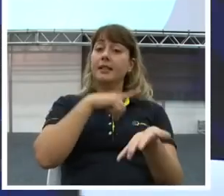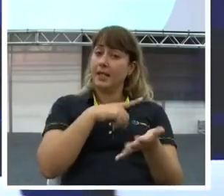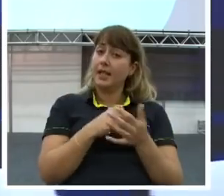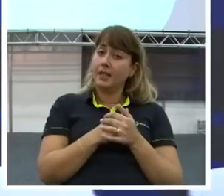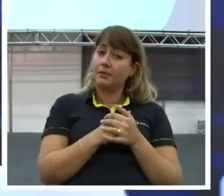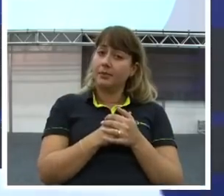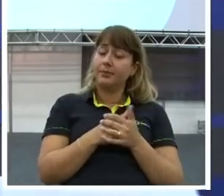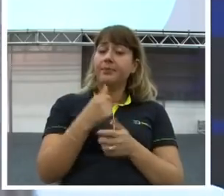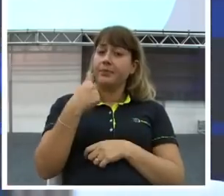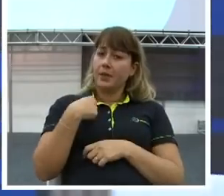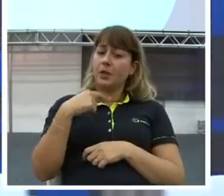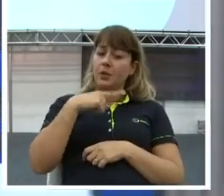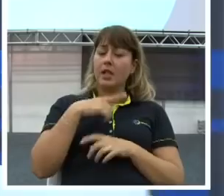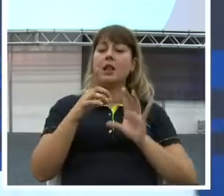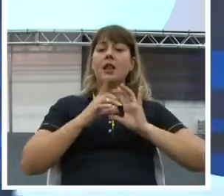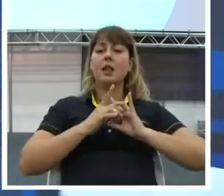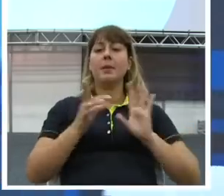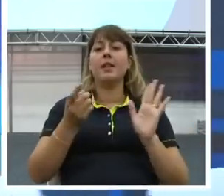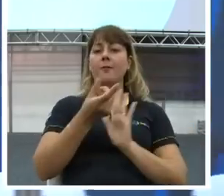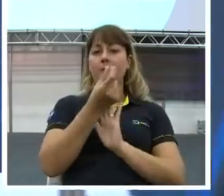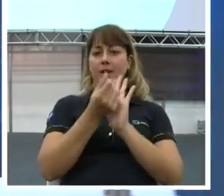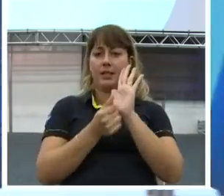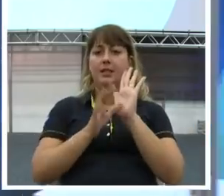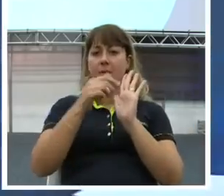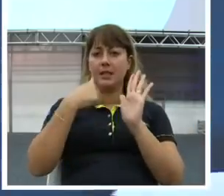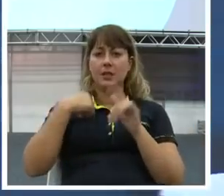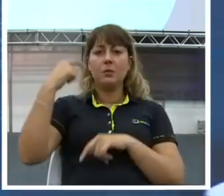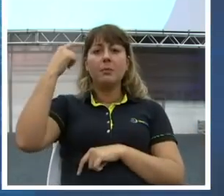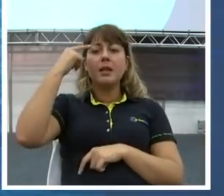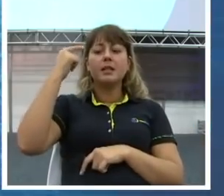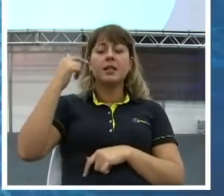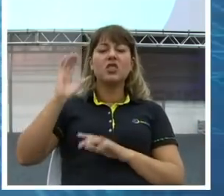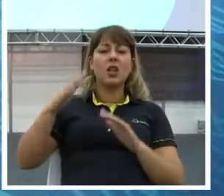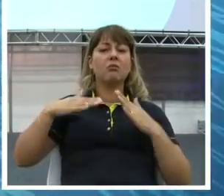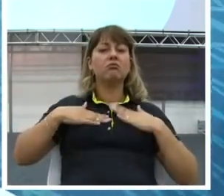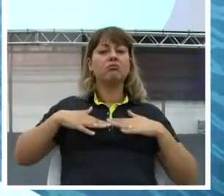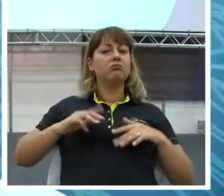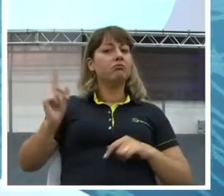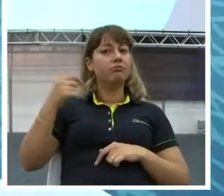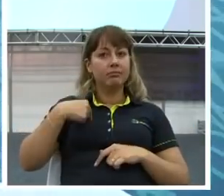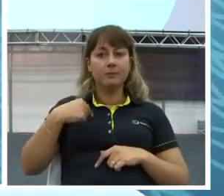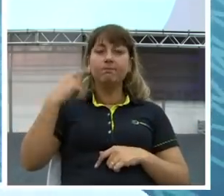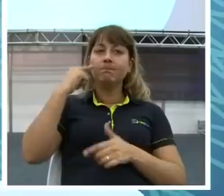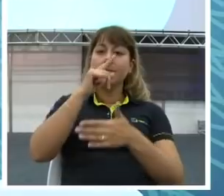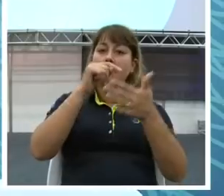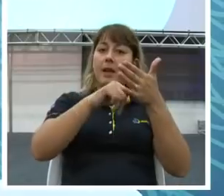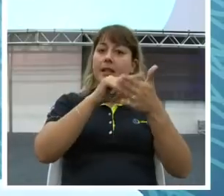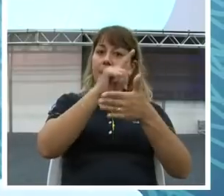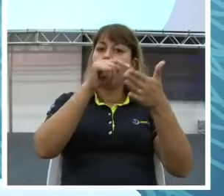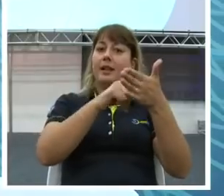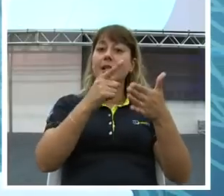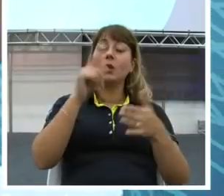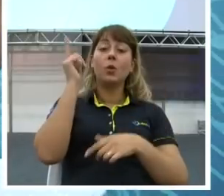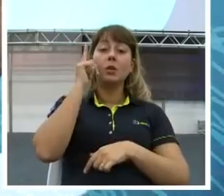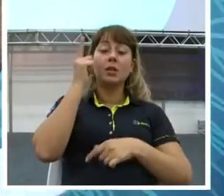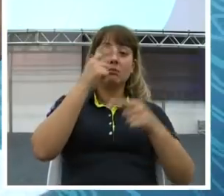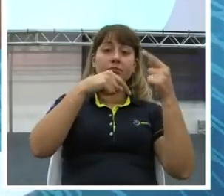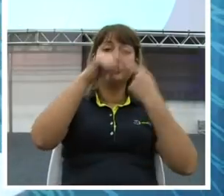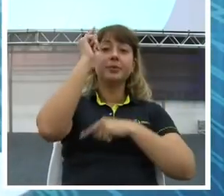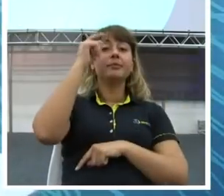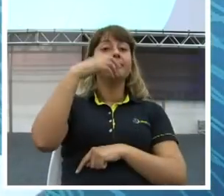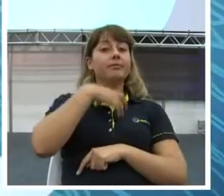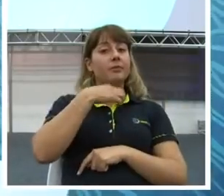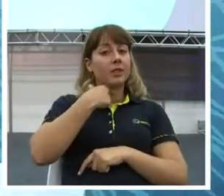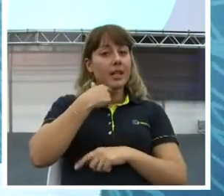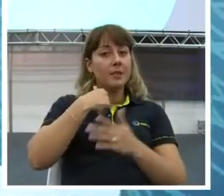Não é porque eu tenho minha liberdade financeira que eu não tenho. Tenho sim. E vou falar para você, quando a gente conquista é a hora que a gente fica mais chato com essas coisas.